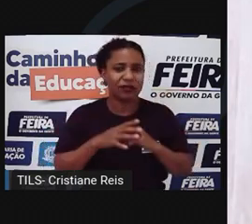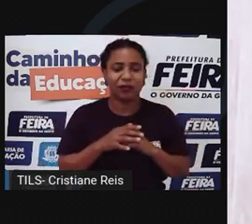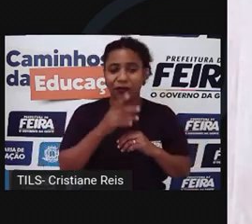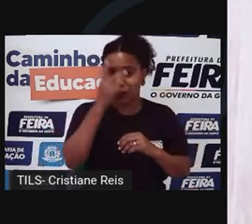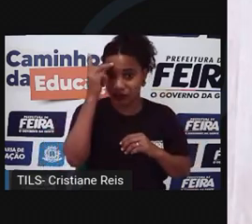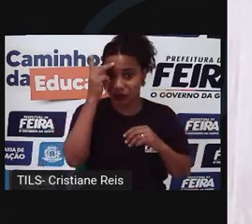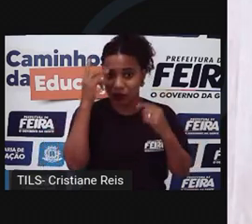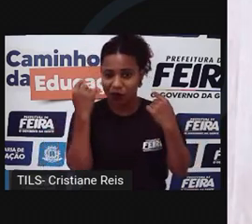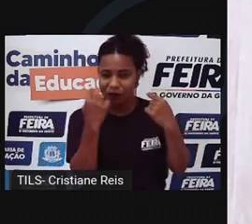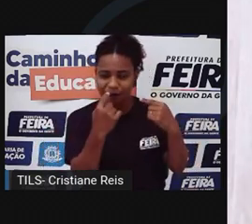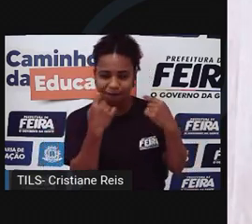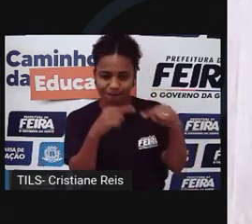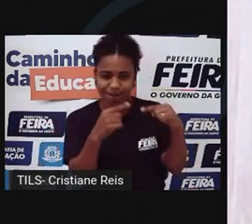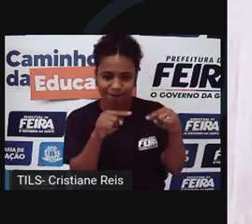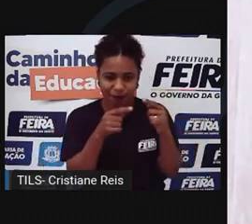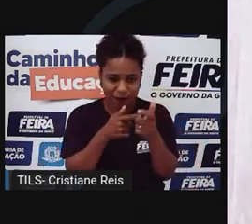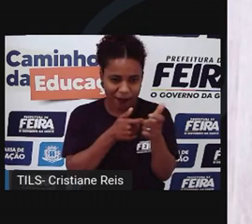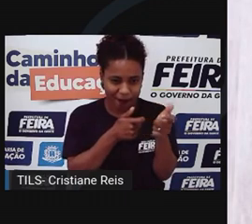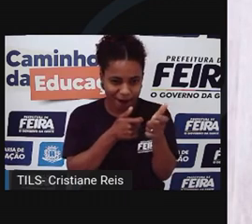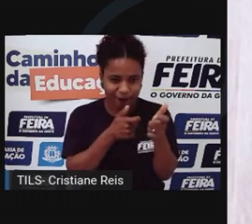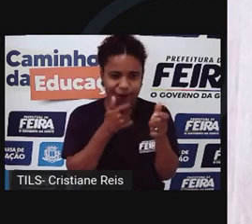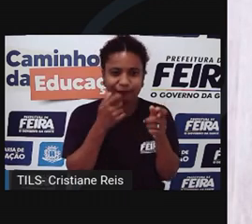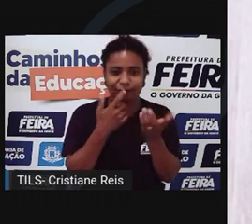ao crime, estelionato,